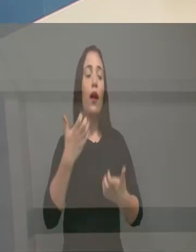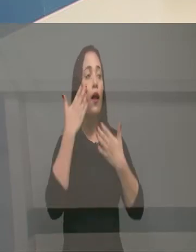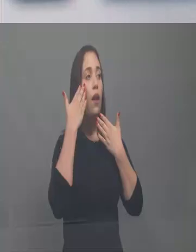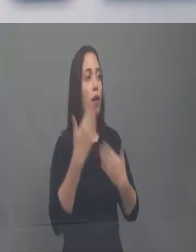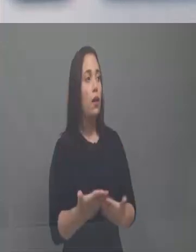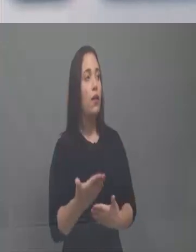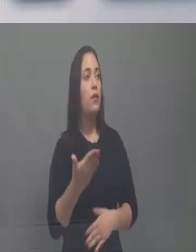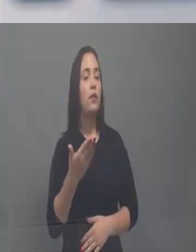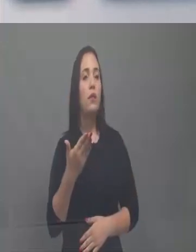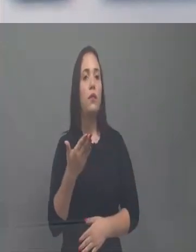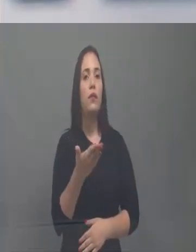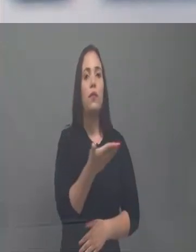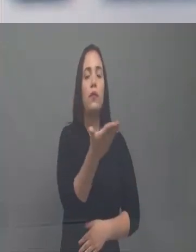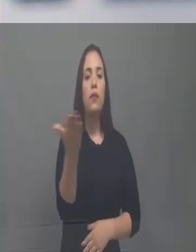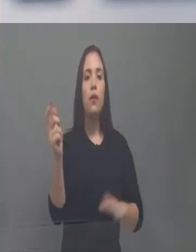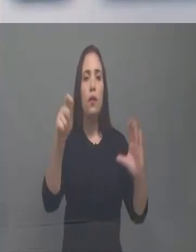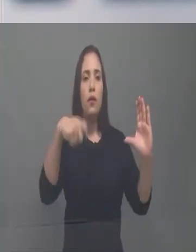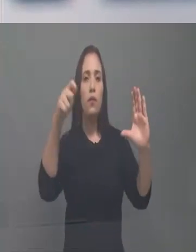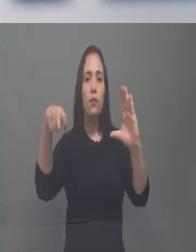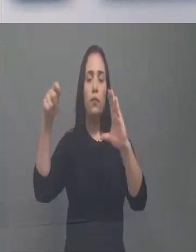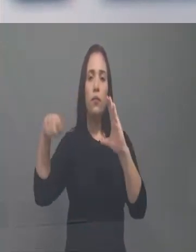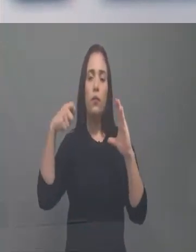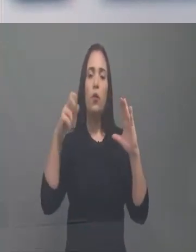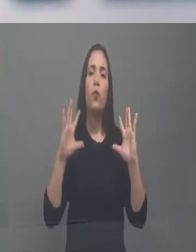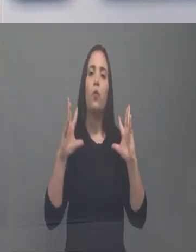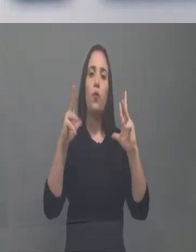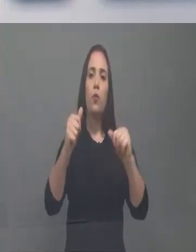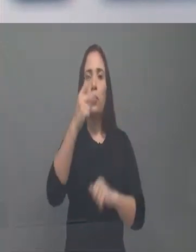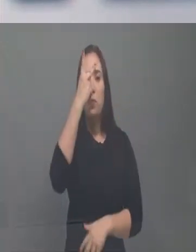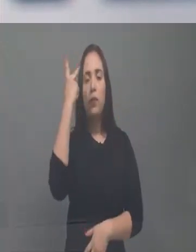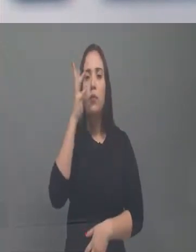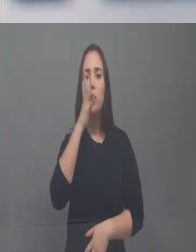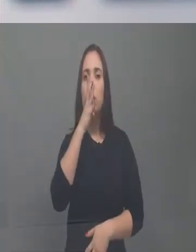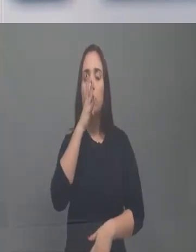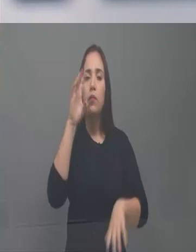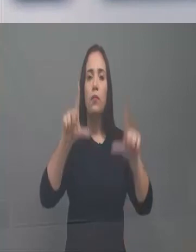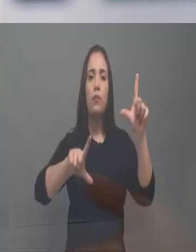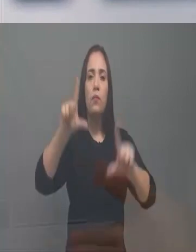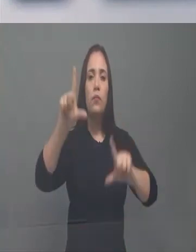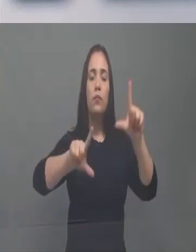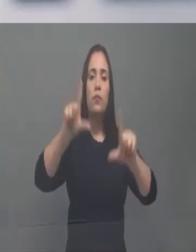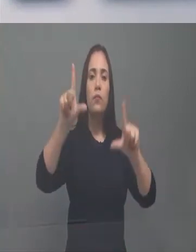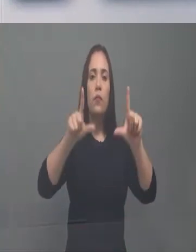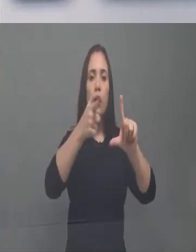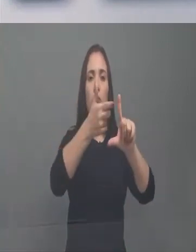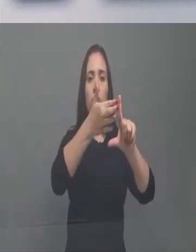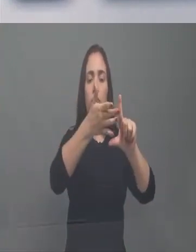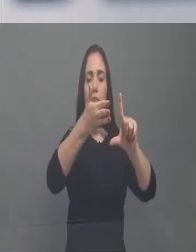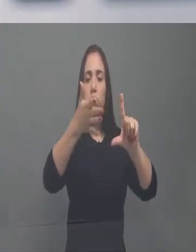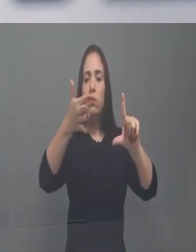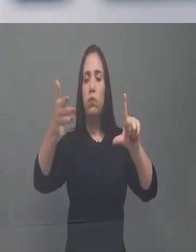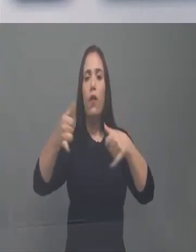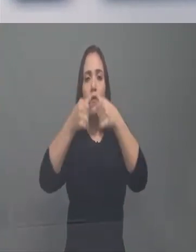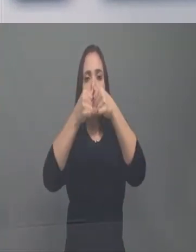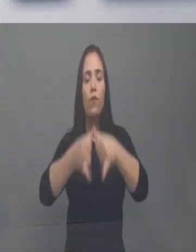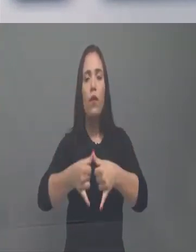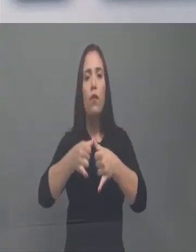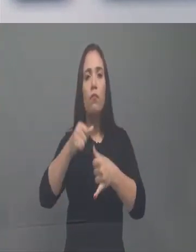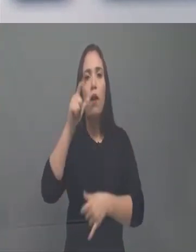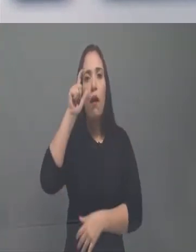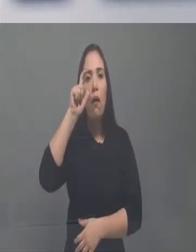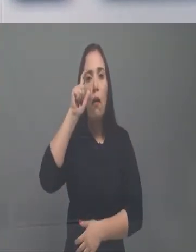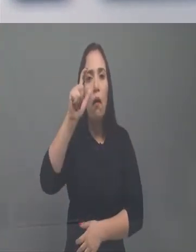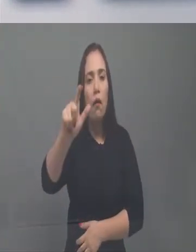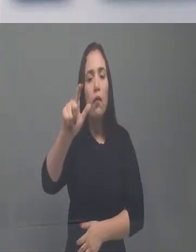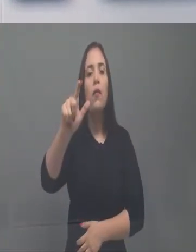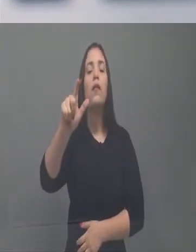da técnica, queria agradecer todos os telespectadores, telespectadores, que durante essa entrevista ficou atenta, ouvindo aqui o que a gente tinha